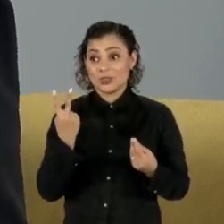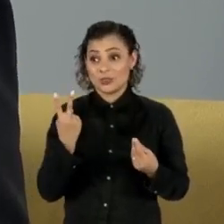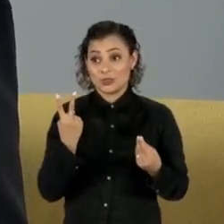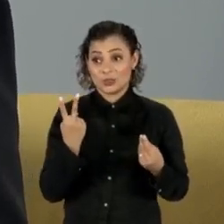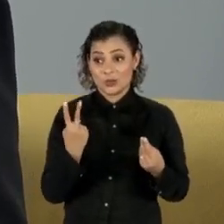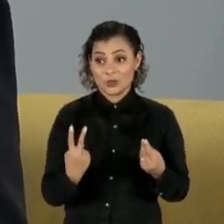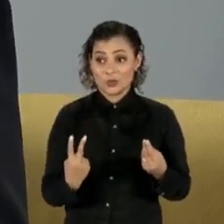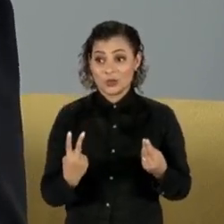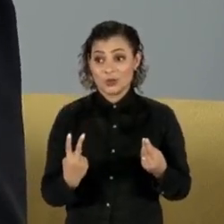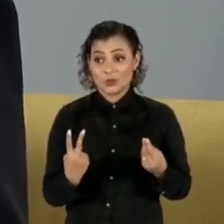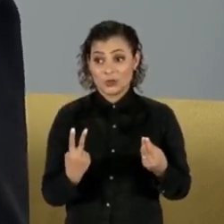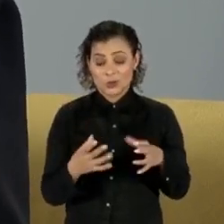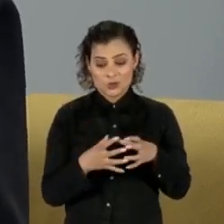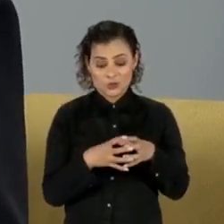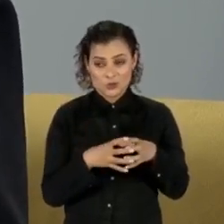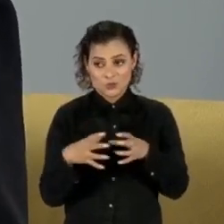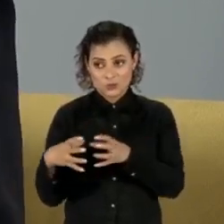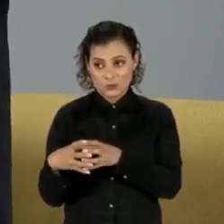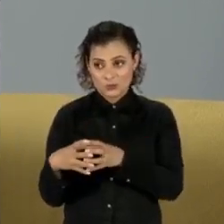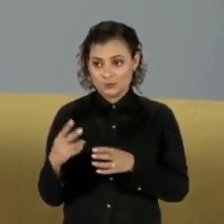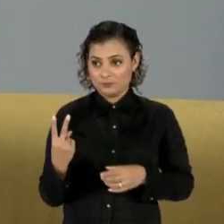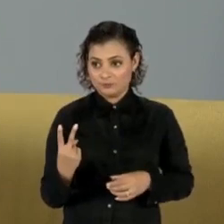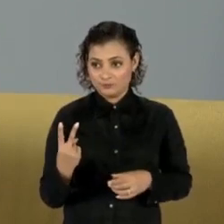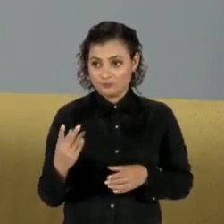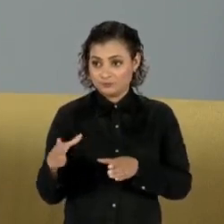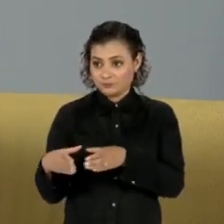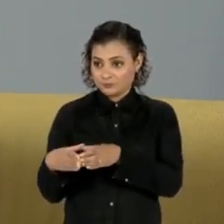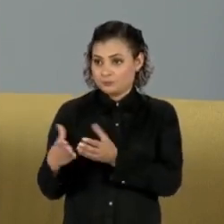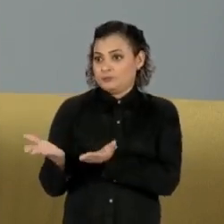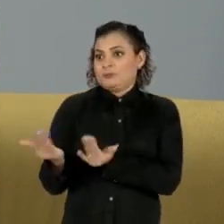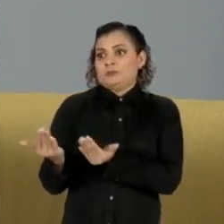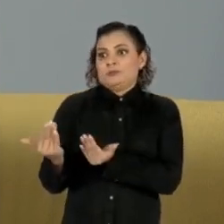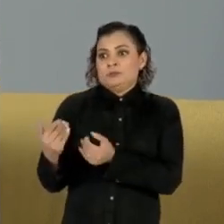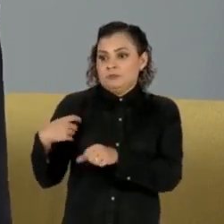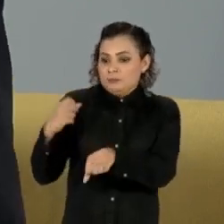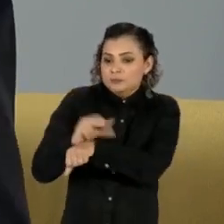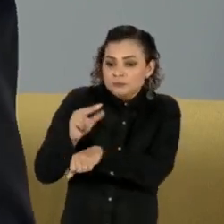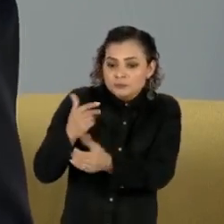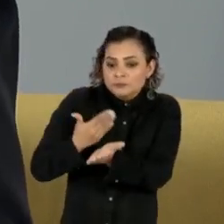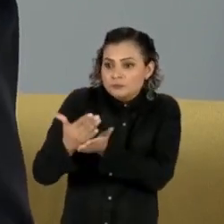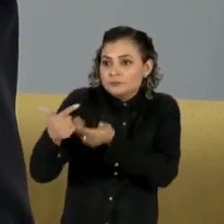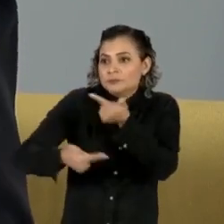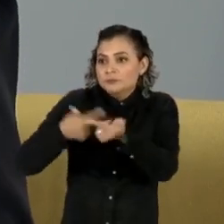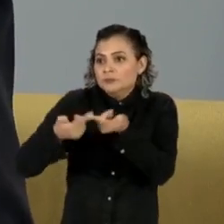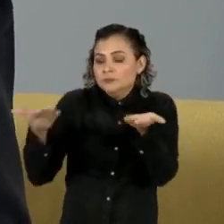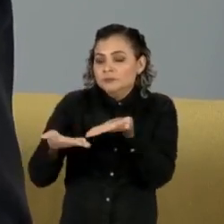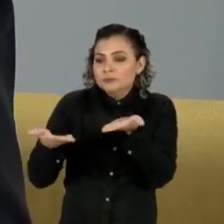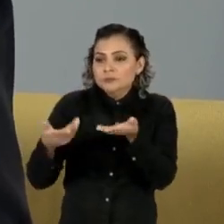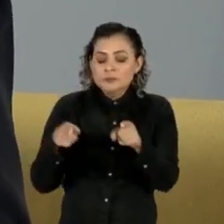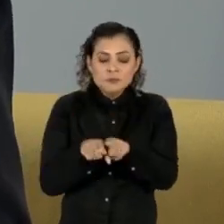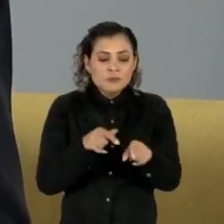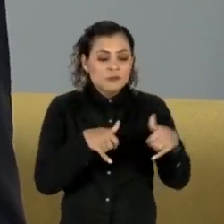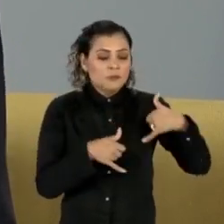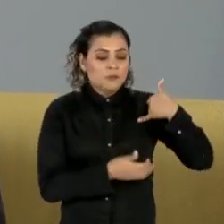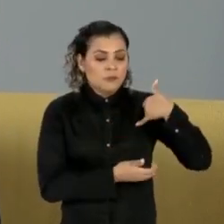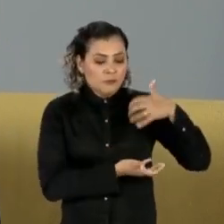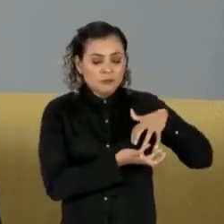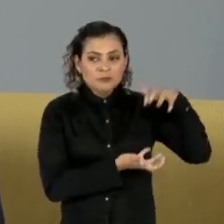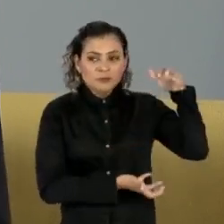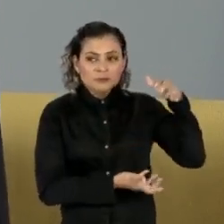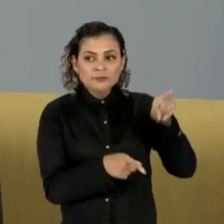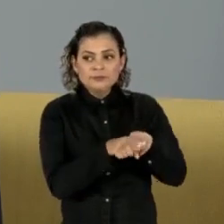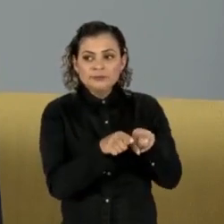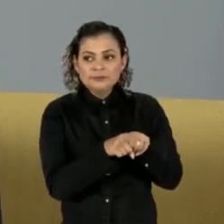muito significativos. As pessoas muito jovens, as que estão ingressando no mercado de trabalho agora, e as que são mais idosas. Então,